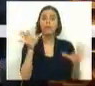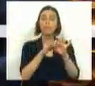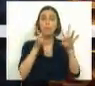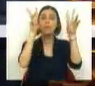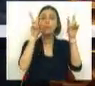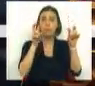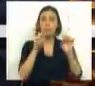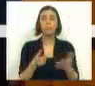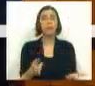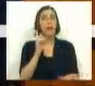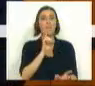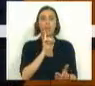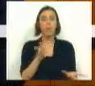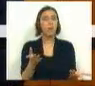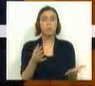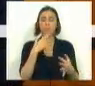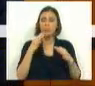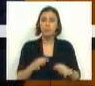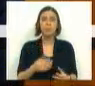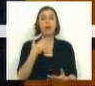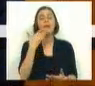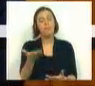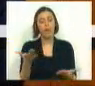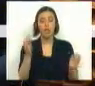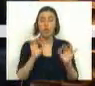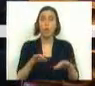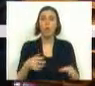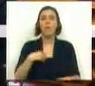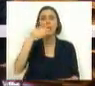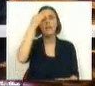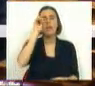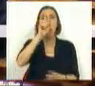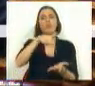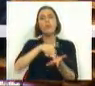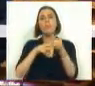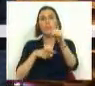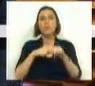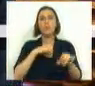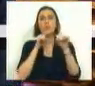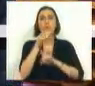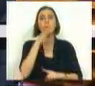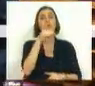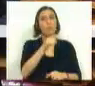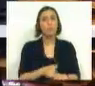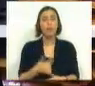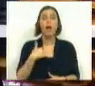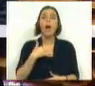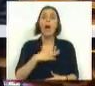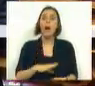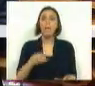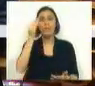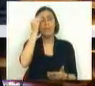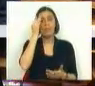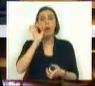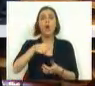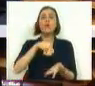e tivemos uma desvalorização completa sobre isso. Gostava de saber qual é a posição do Sr. Deputado e gostava também de